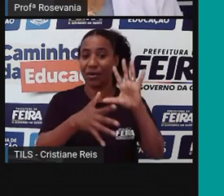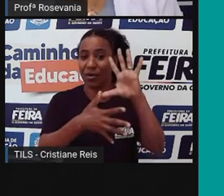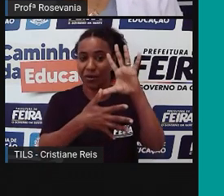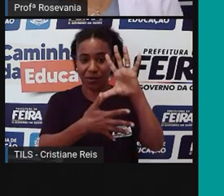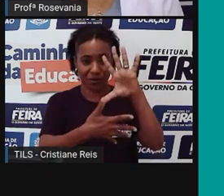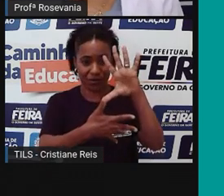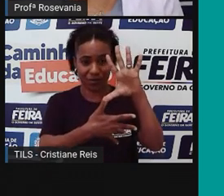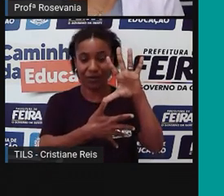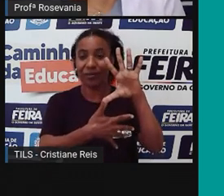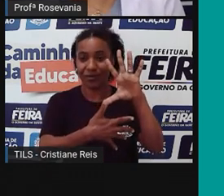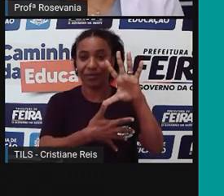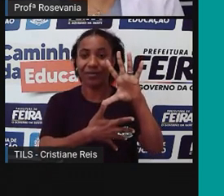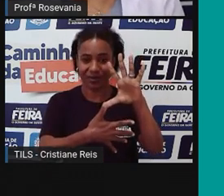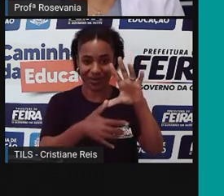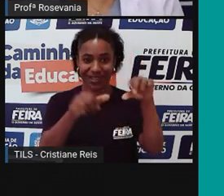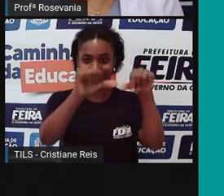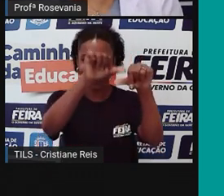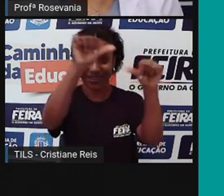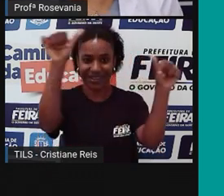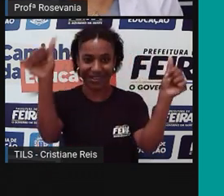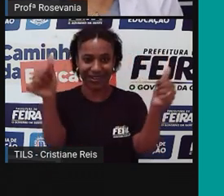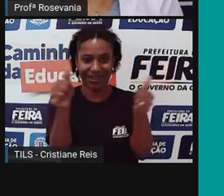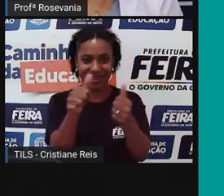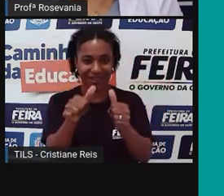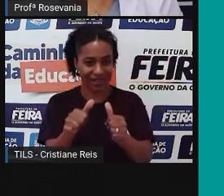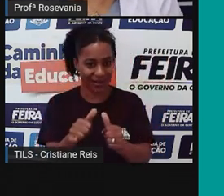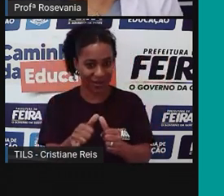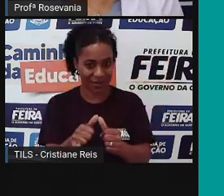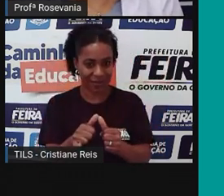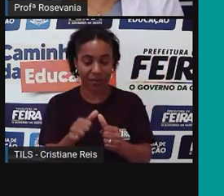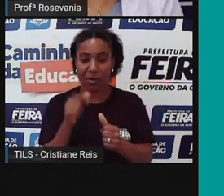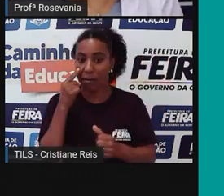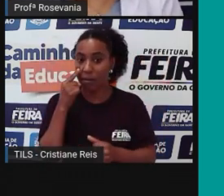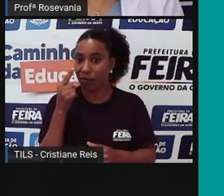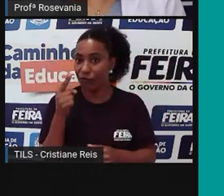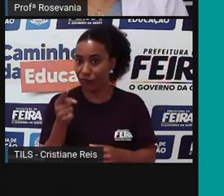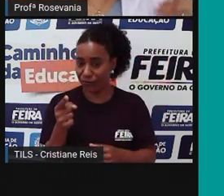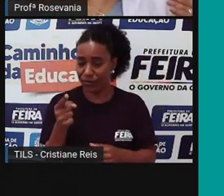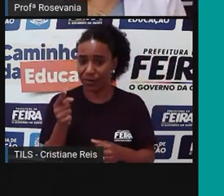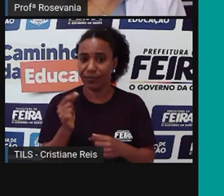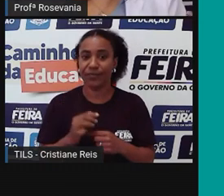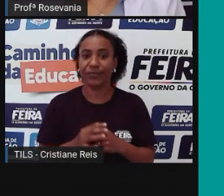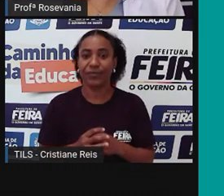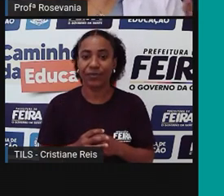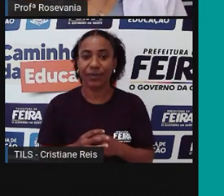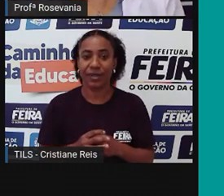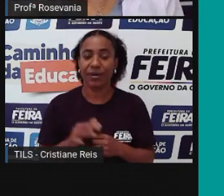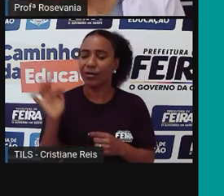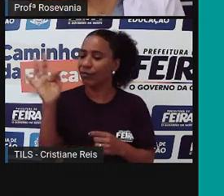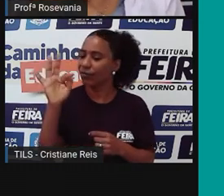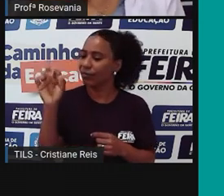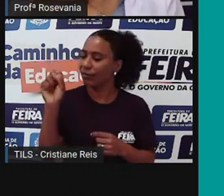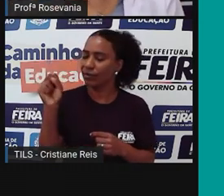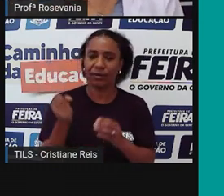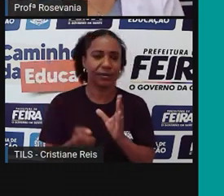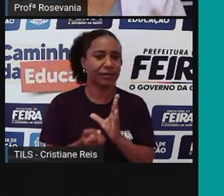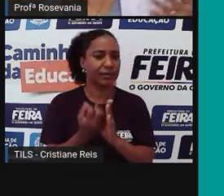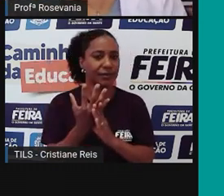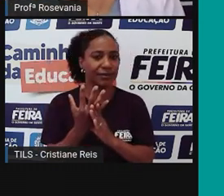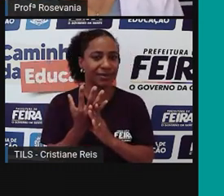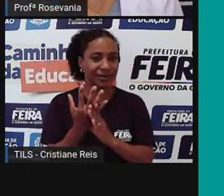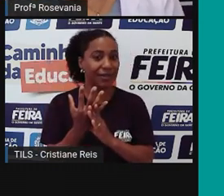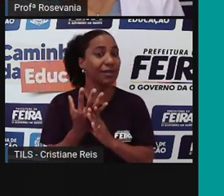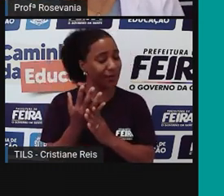gente está falando do processo de surgimento de Feira de Santana, ligado também à ideia da história